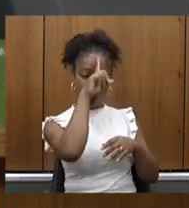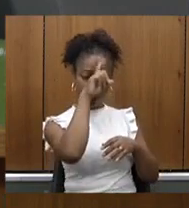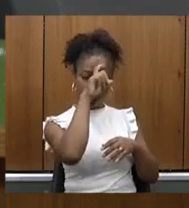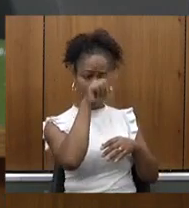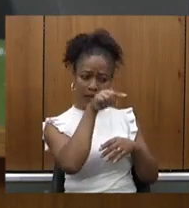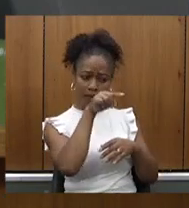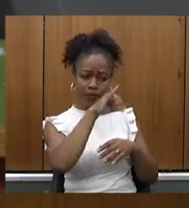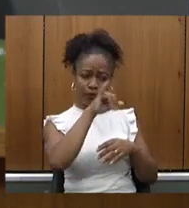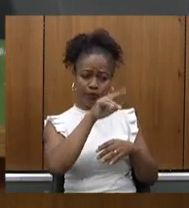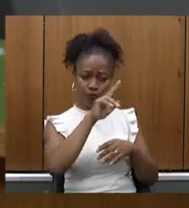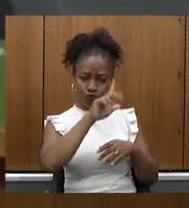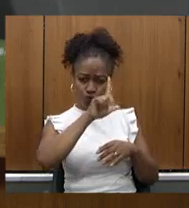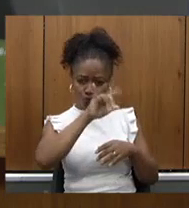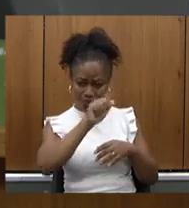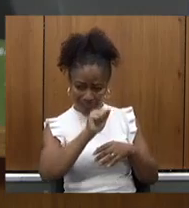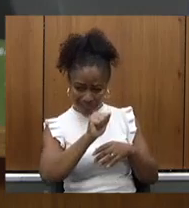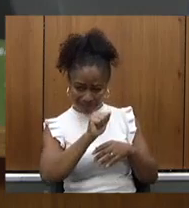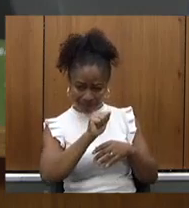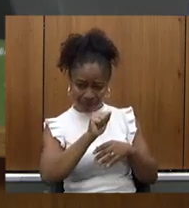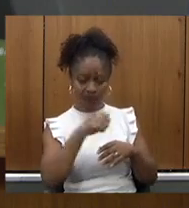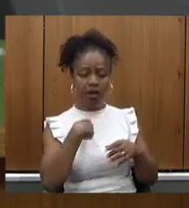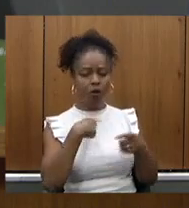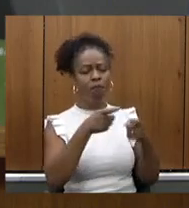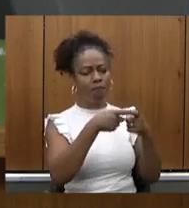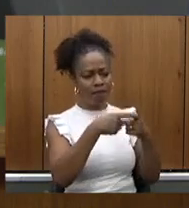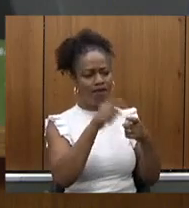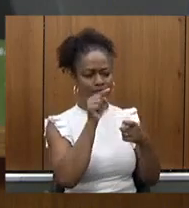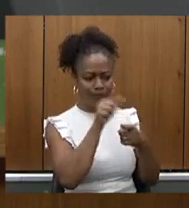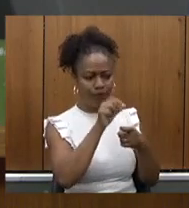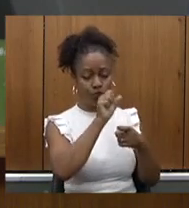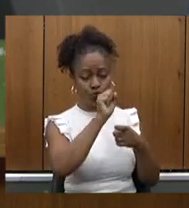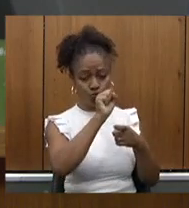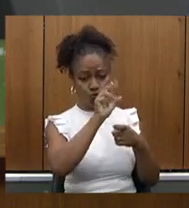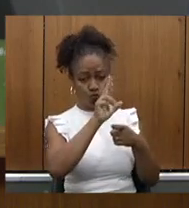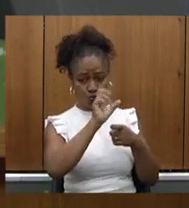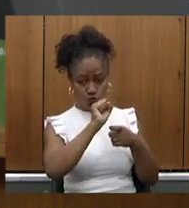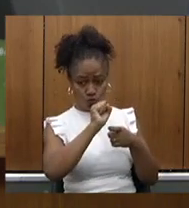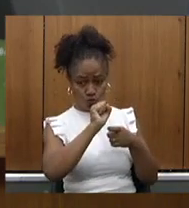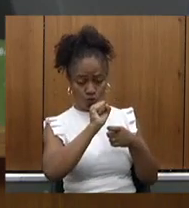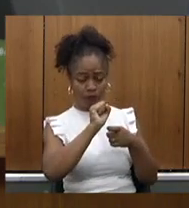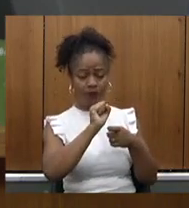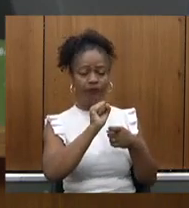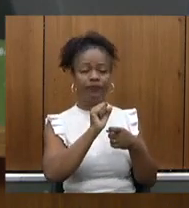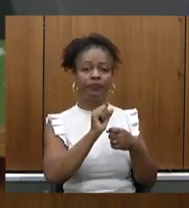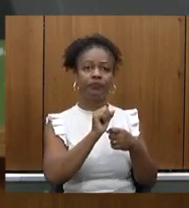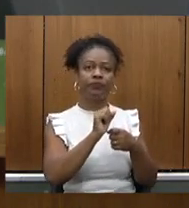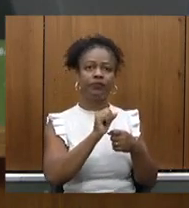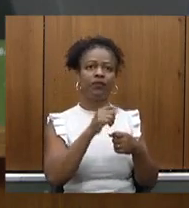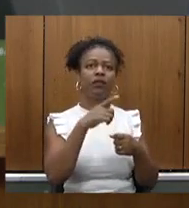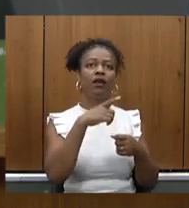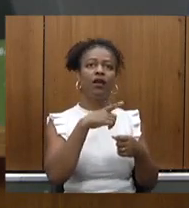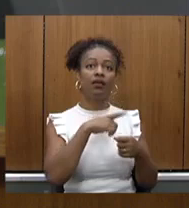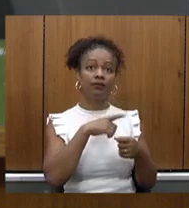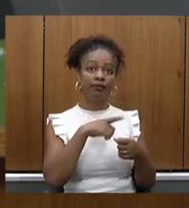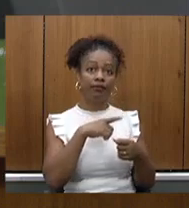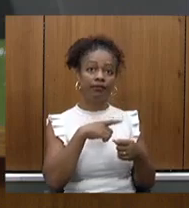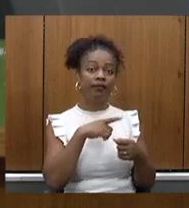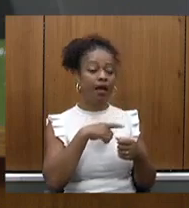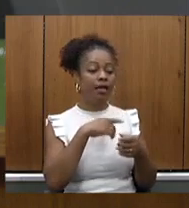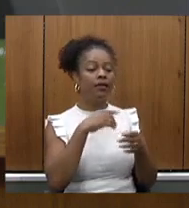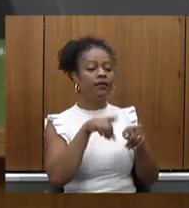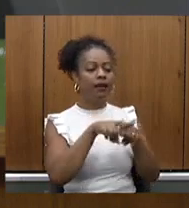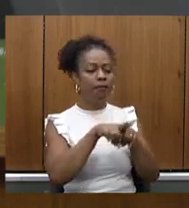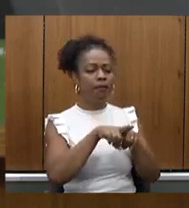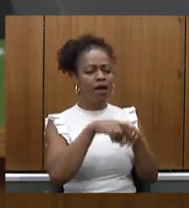médico do SUS o pronto atendimento e os anestesistas nós temos o credenciamento que está sendo convocado agora o processo seletivo